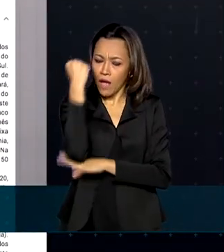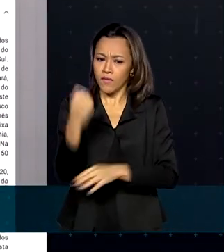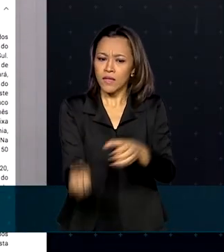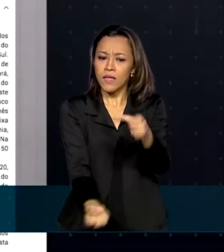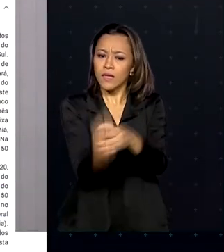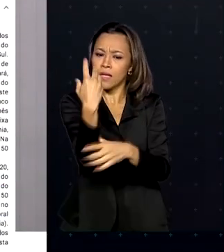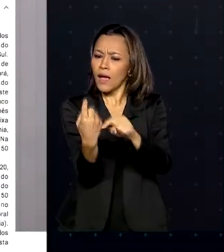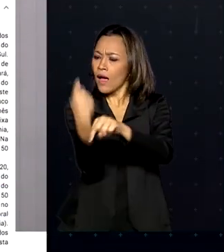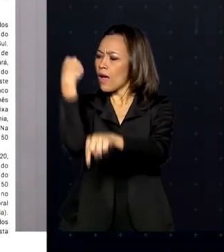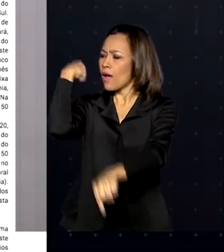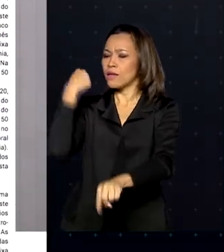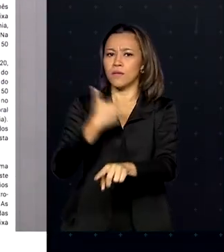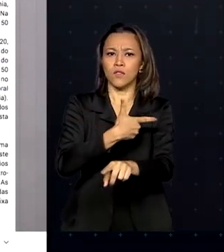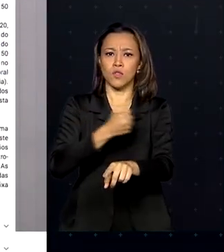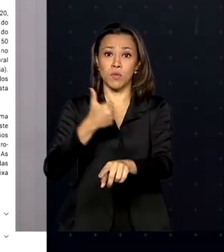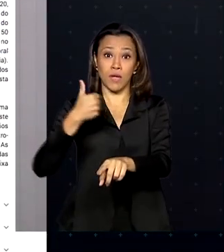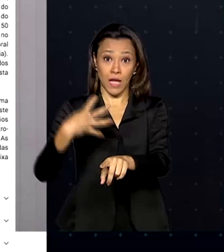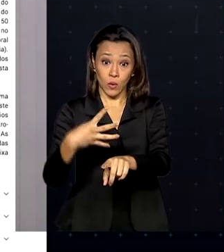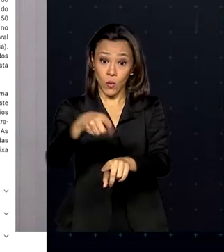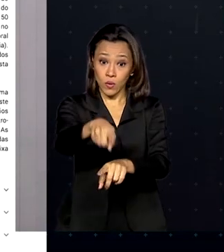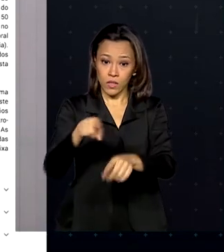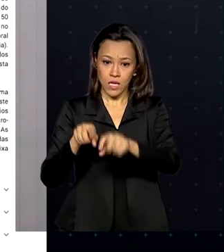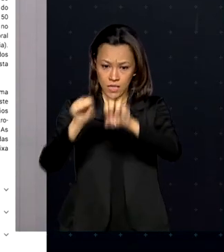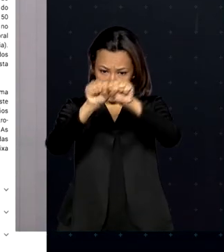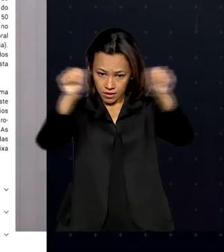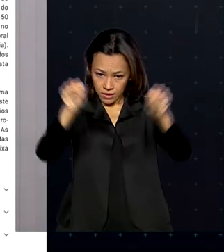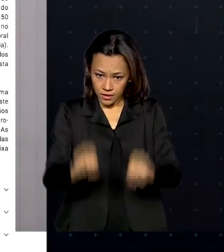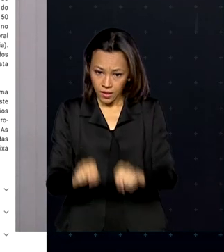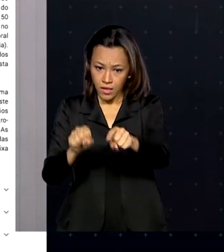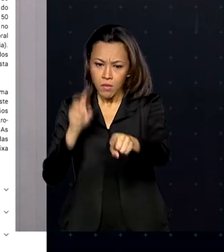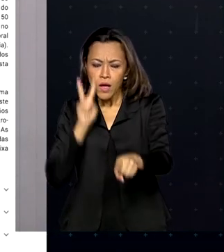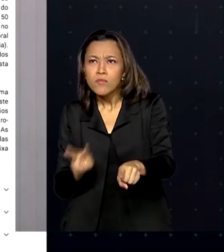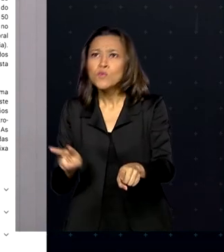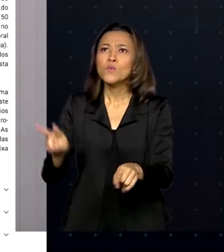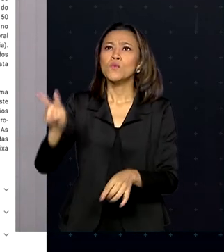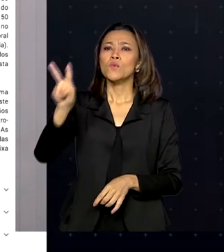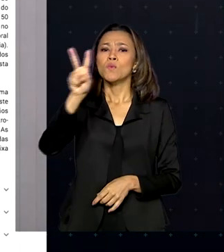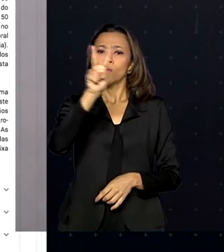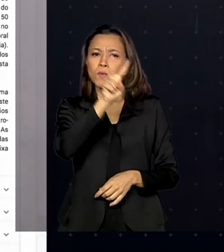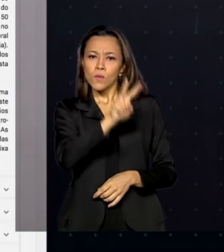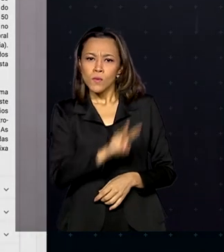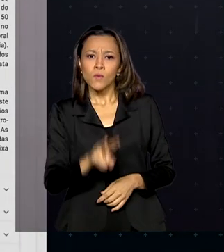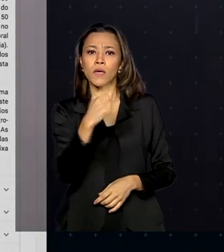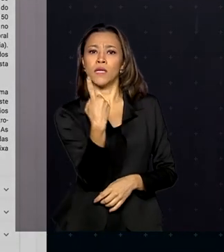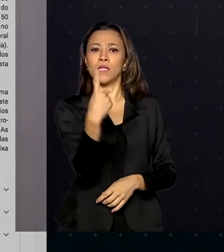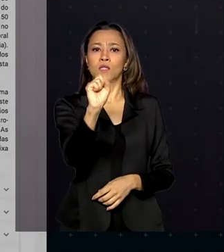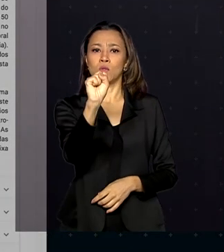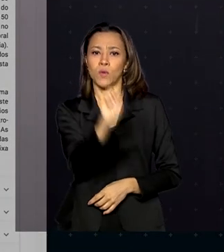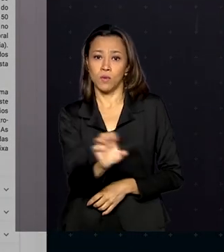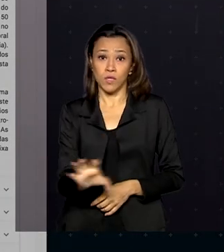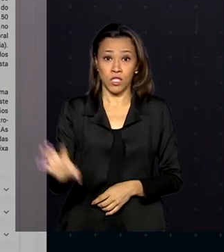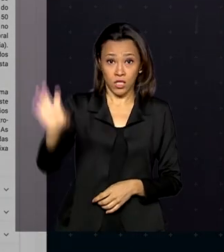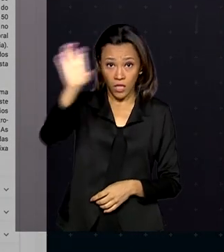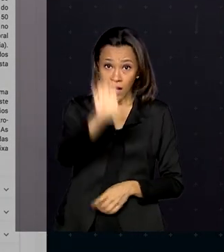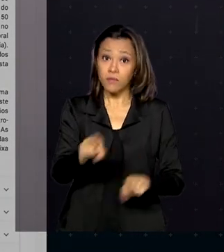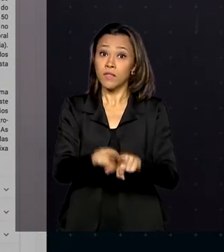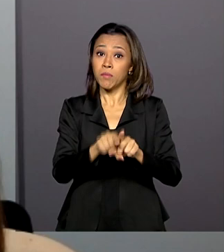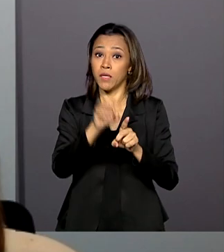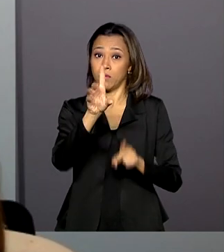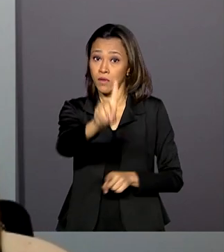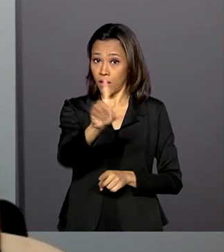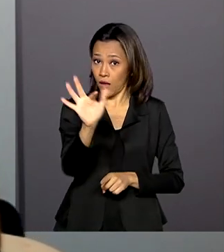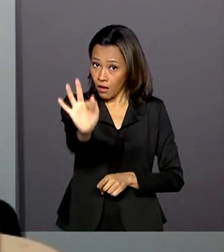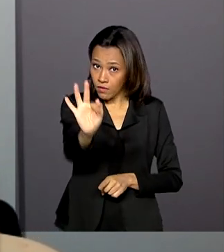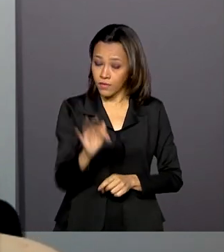2014, o monitor de secas compara a evolução do fenômeno em 18 estados e no Distrito Federal.